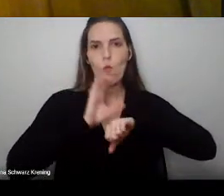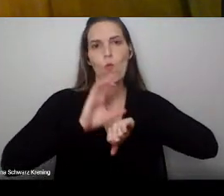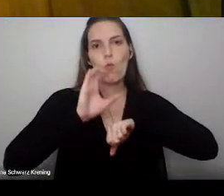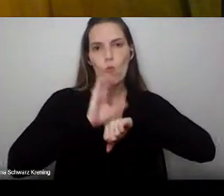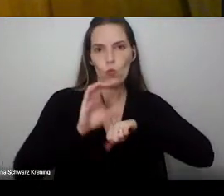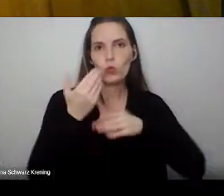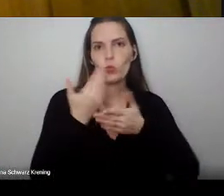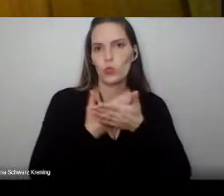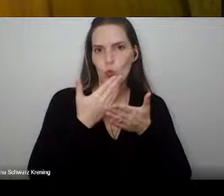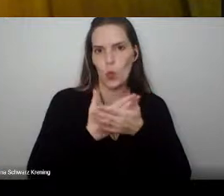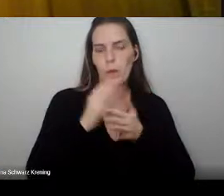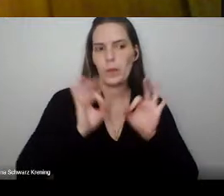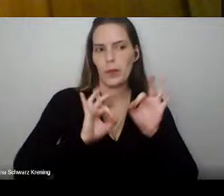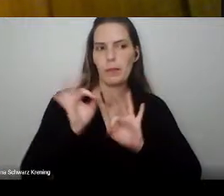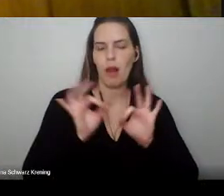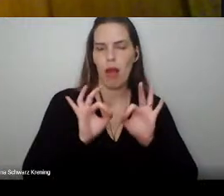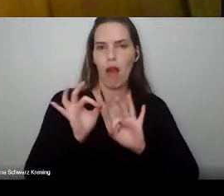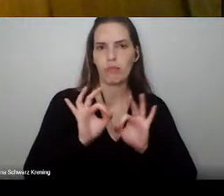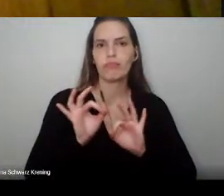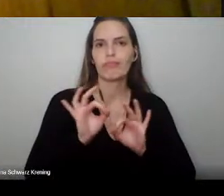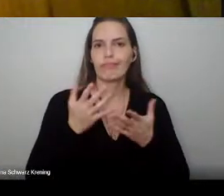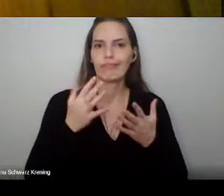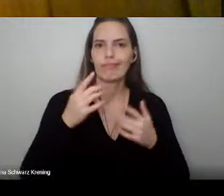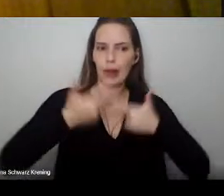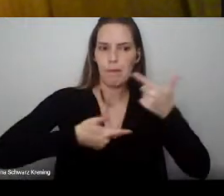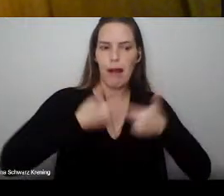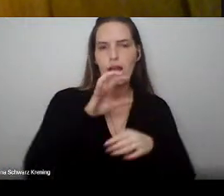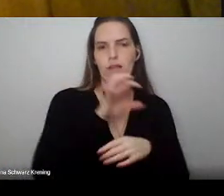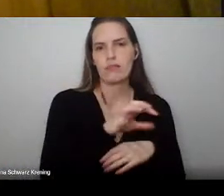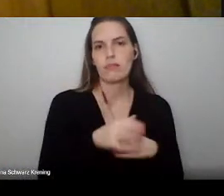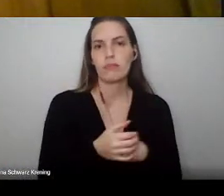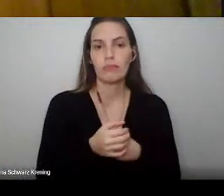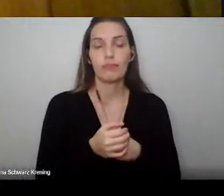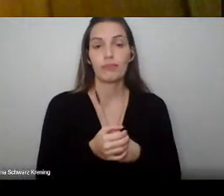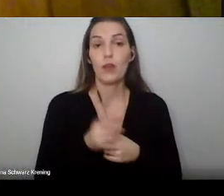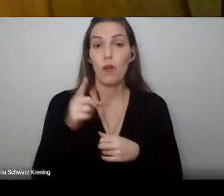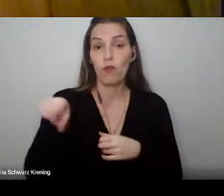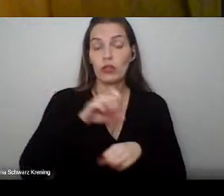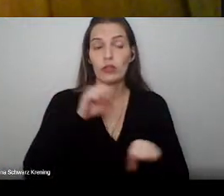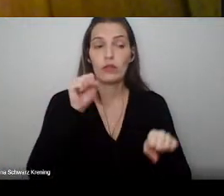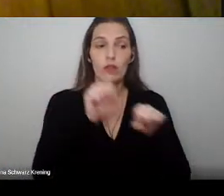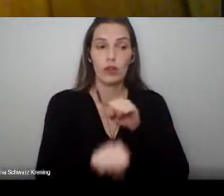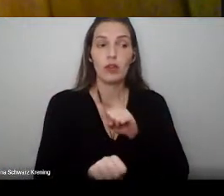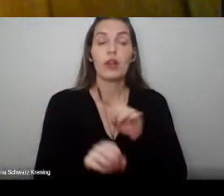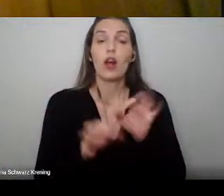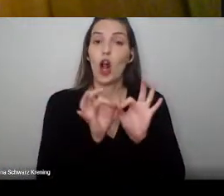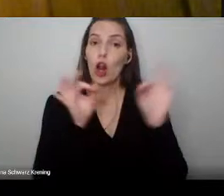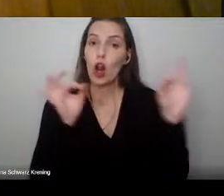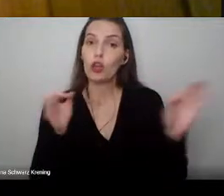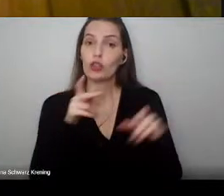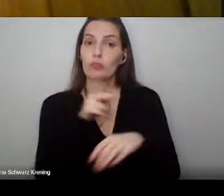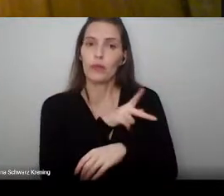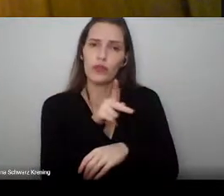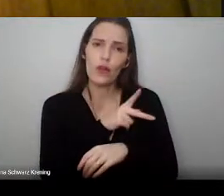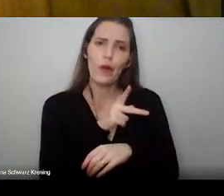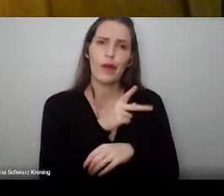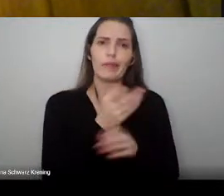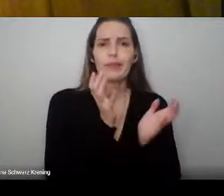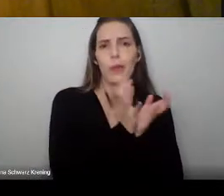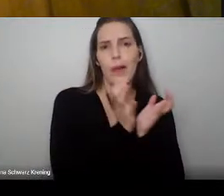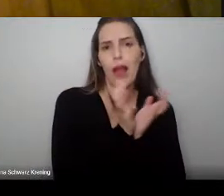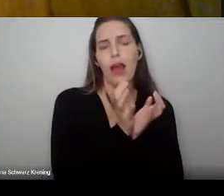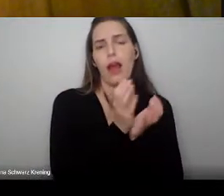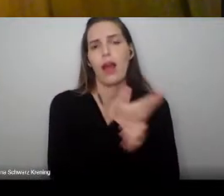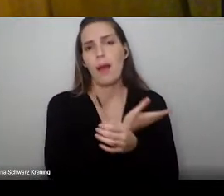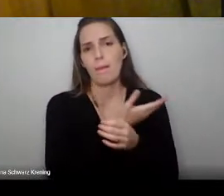Vocês se formam hoje, se distanciam dos seus professores e de alguns colegas e de alguns amigos também. Mas